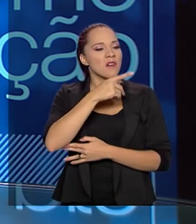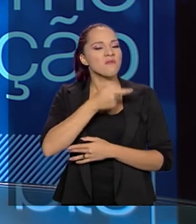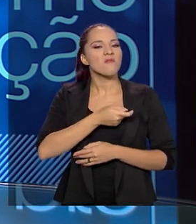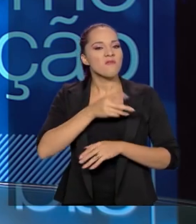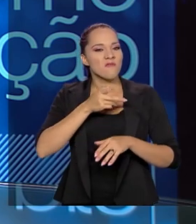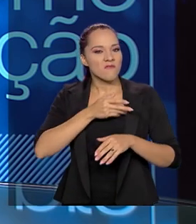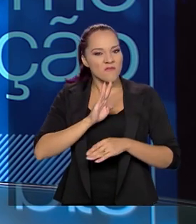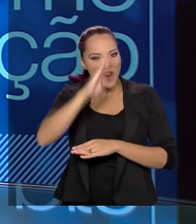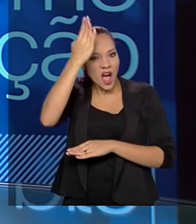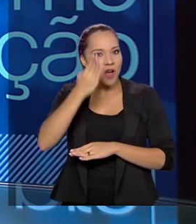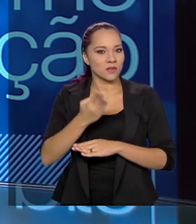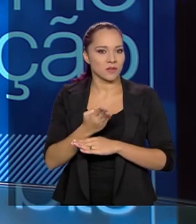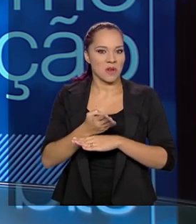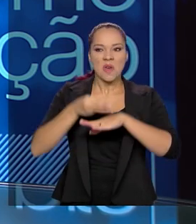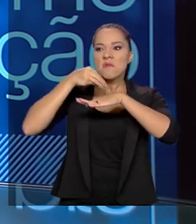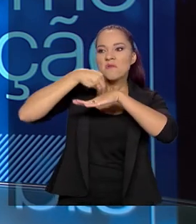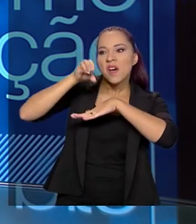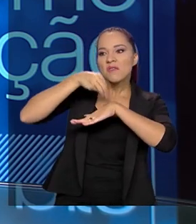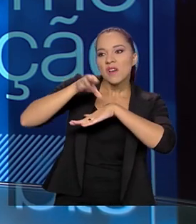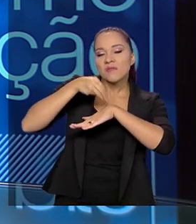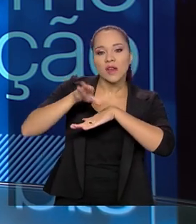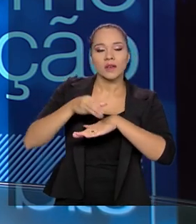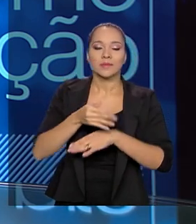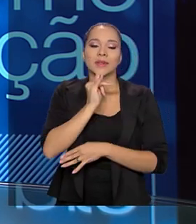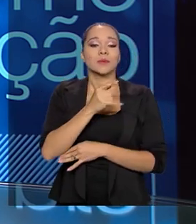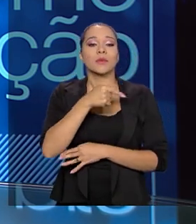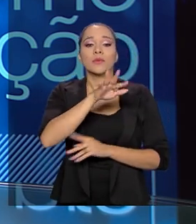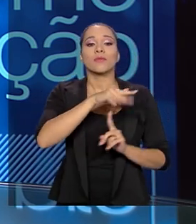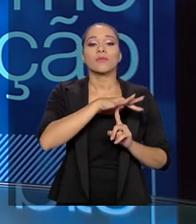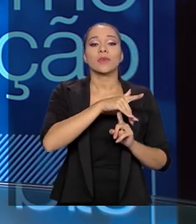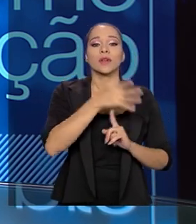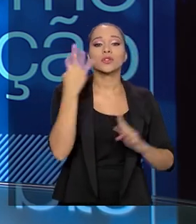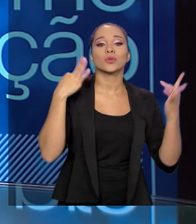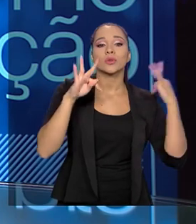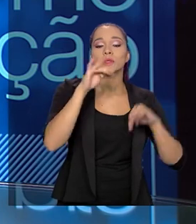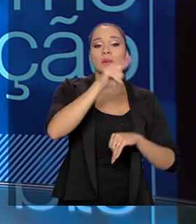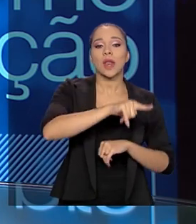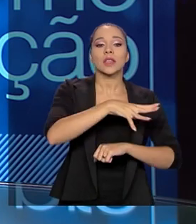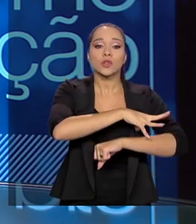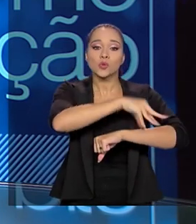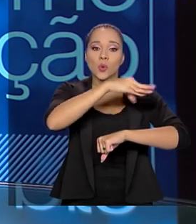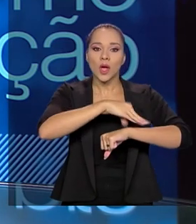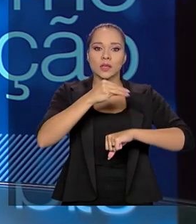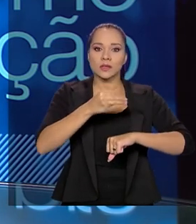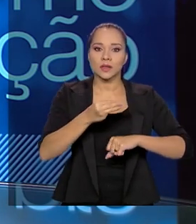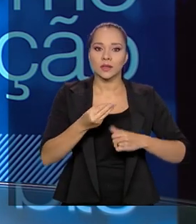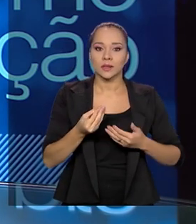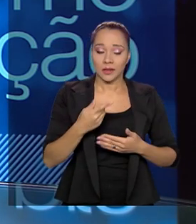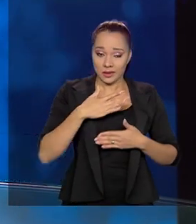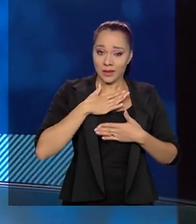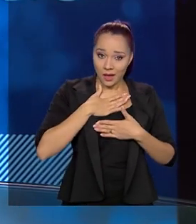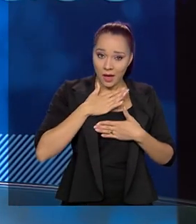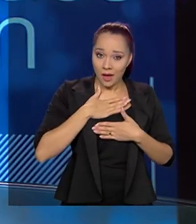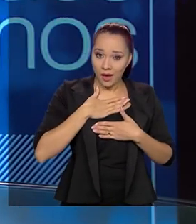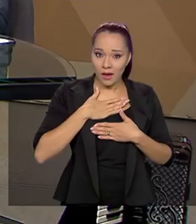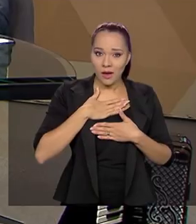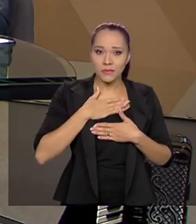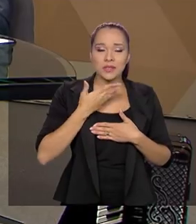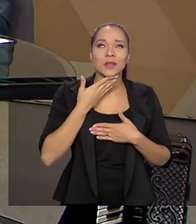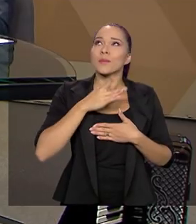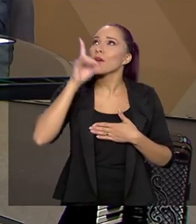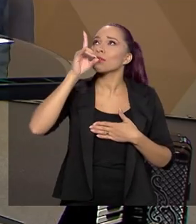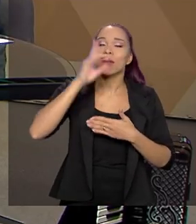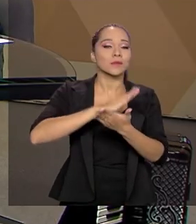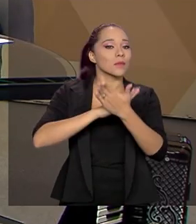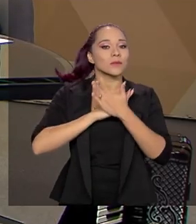você vê, por exemplo, eu fui para uma feira de ecoturismo no ano passado, na Suécia, e tive a gratidão, pelo amor do meu, meu Deus do céu, me